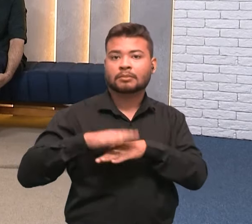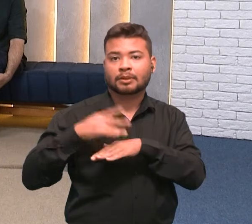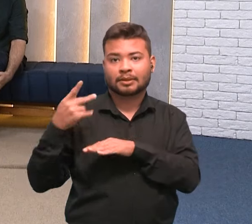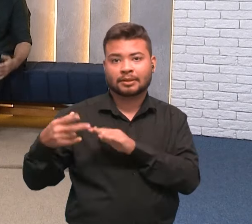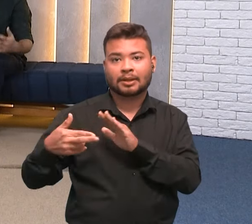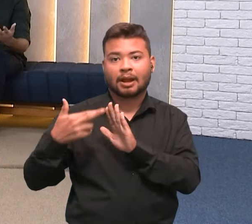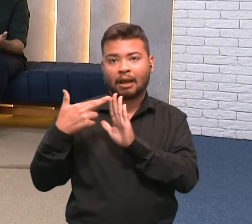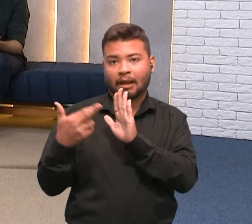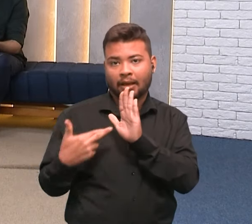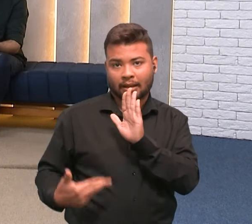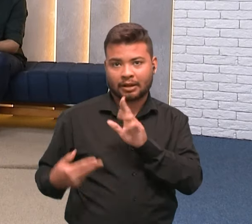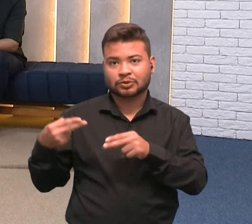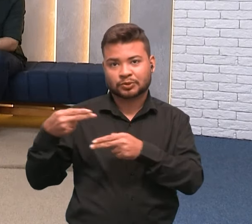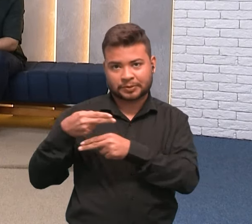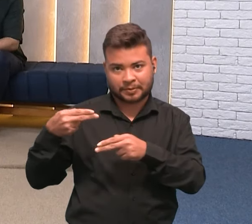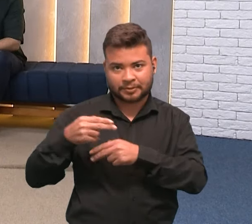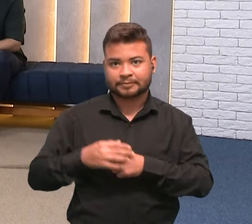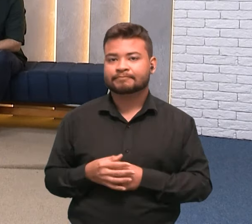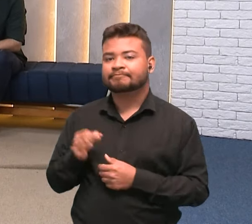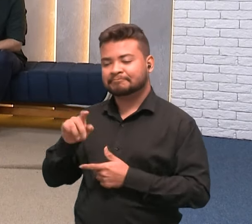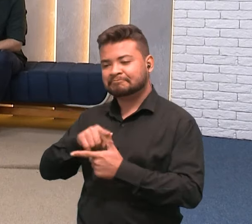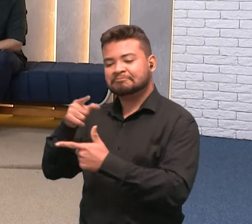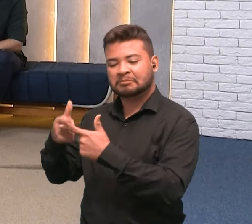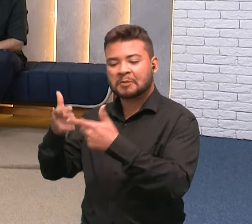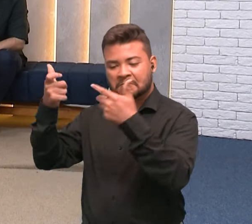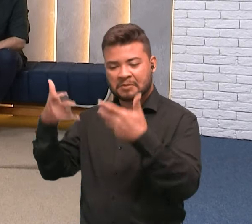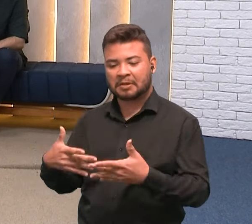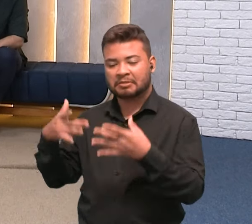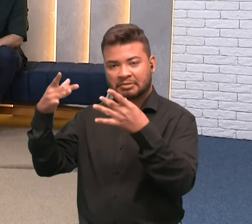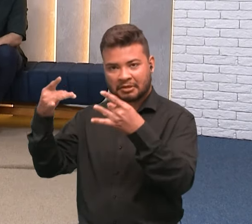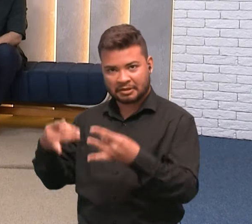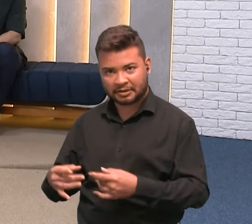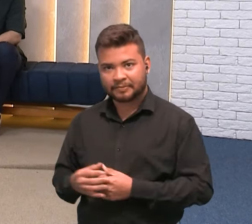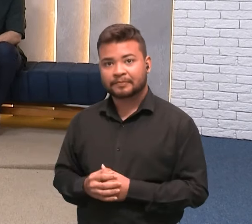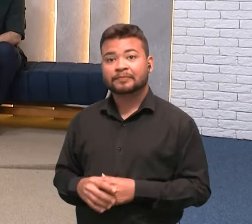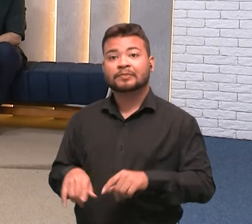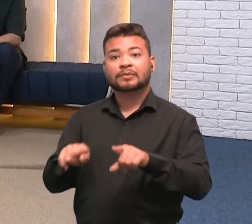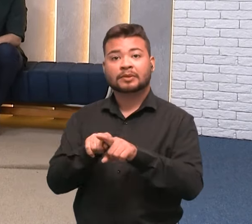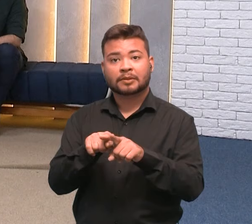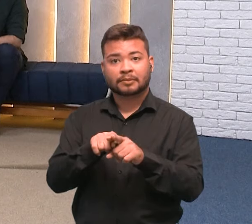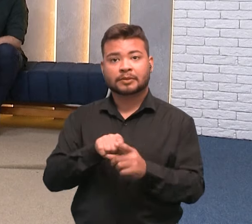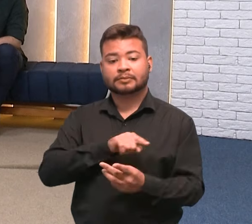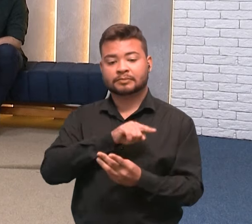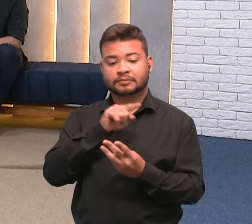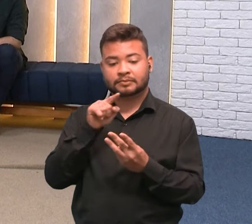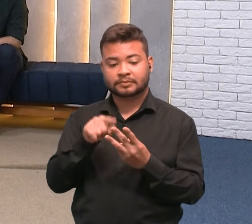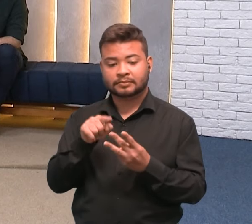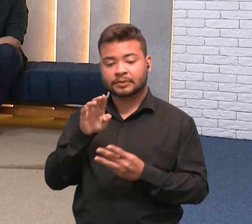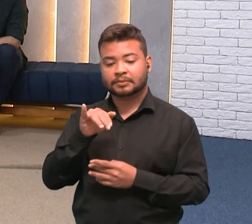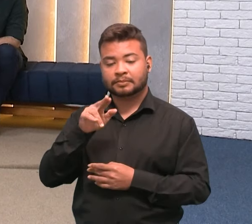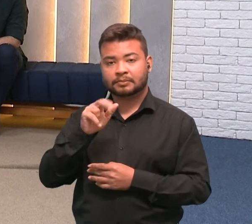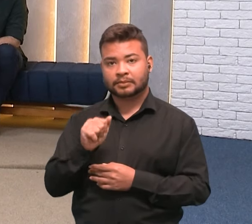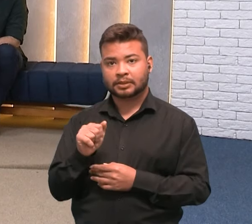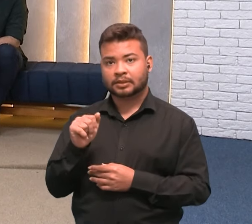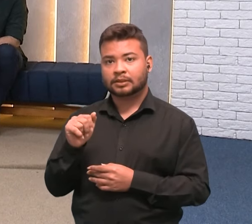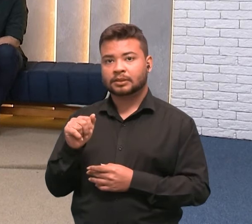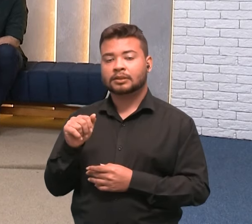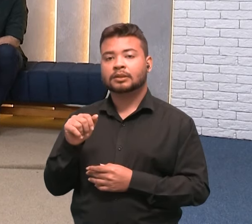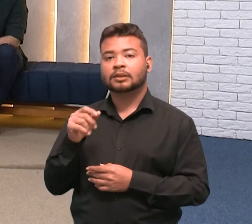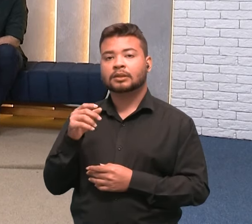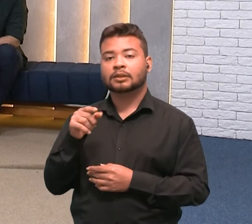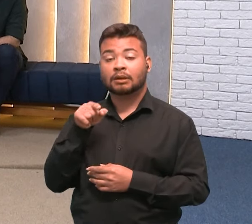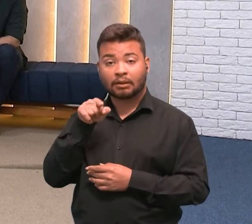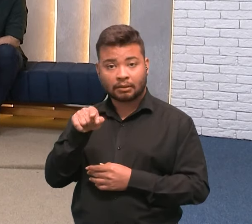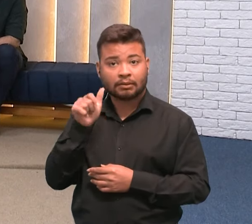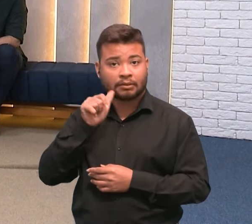então, a gente aprofunda um pouco mais nesse assunto. E com a gente aqui também a Bianca Porto, fundadora da Grifa, empresa de